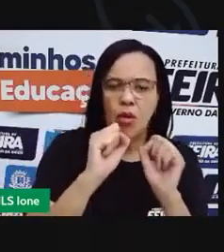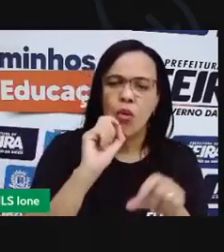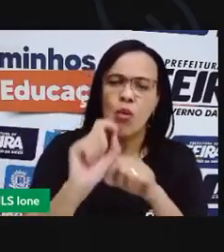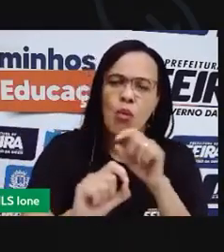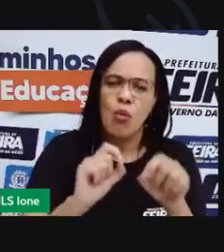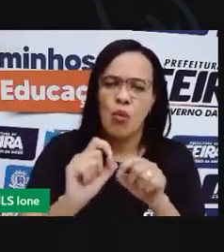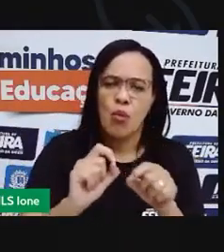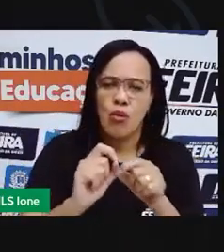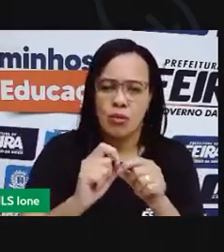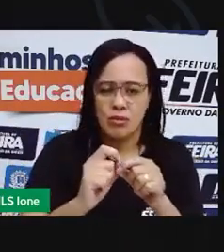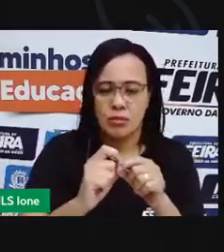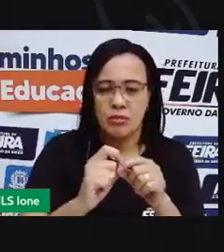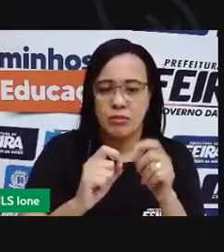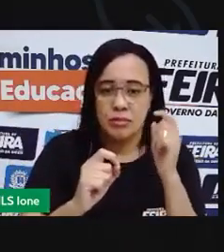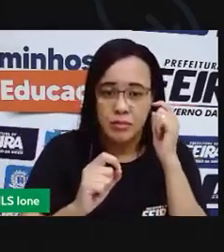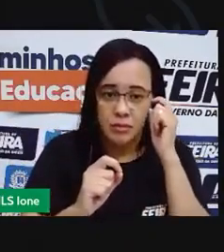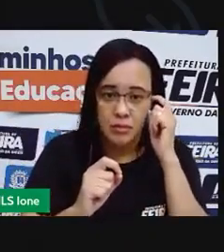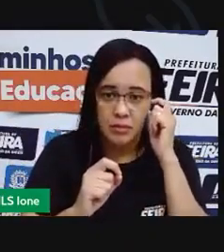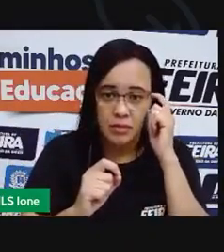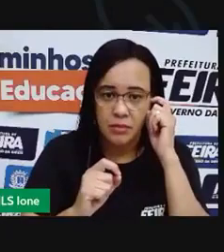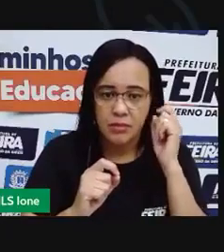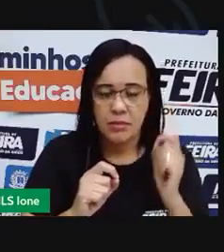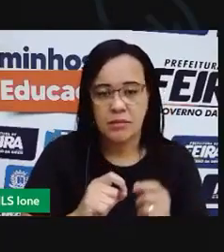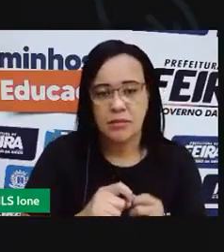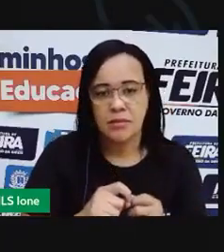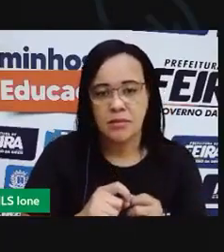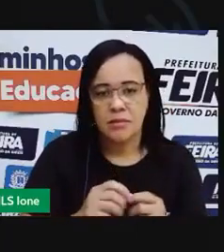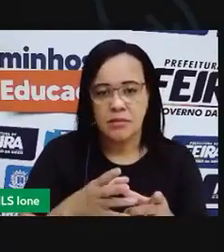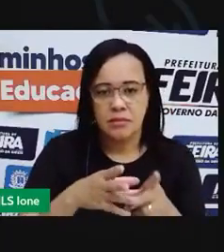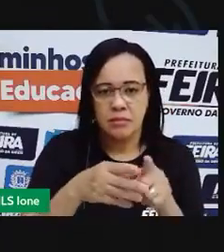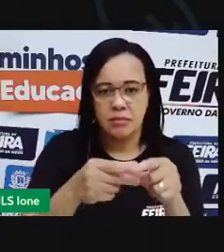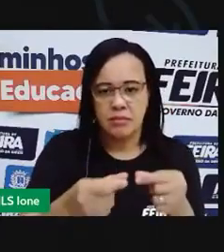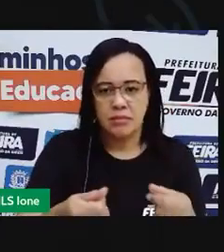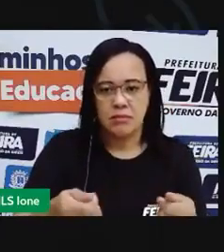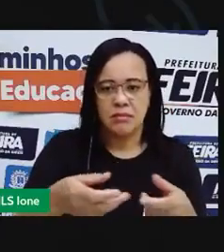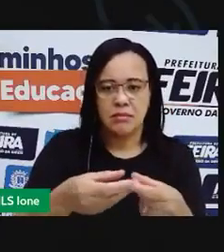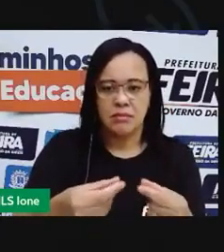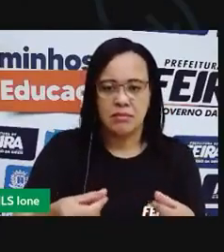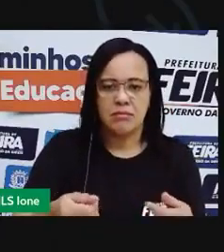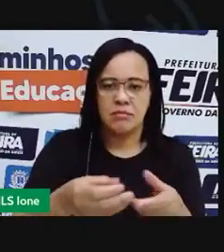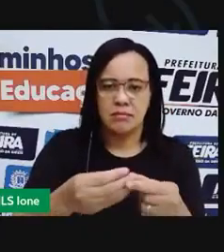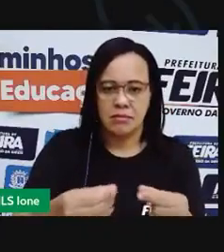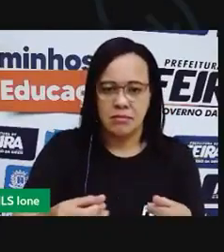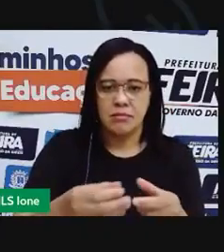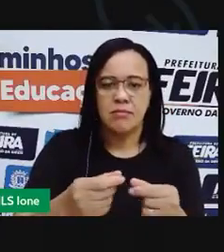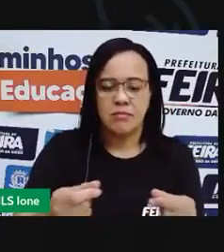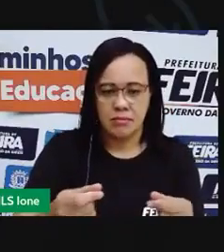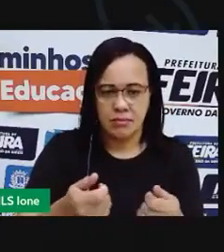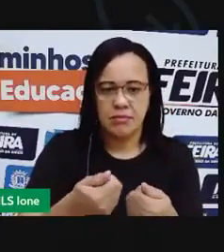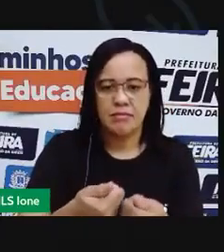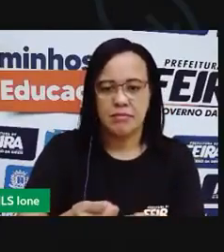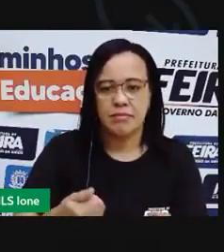guardar a lixa aqui porque ele é ó